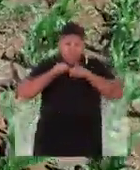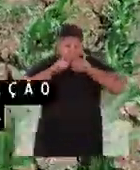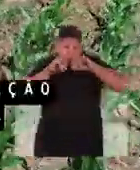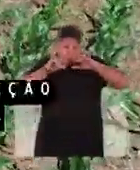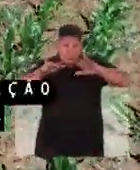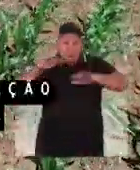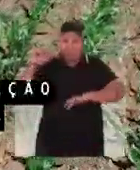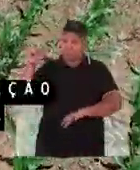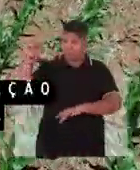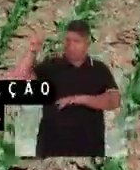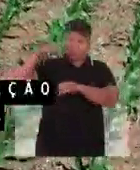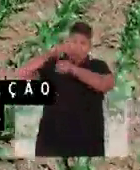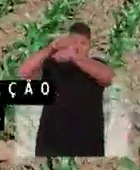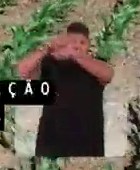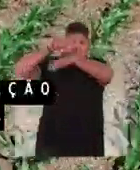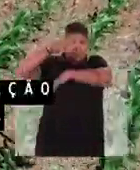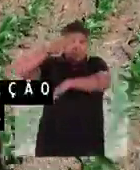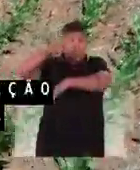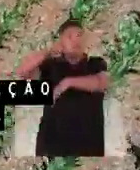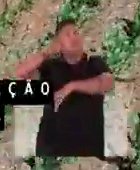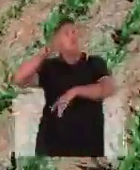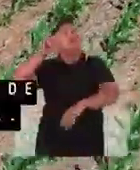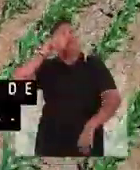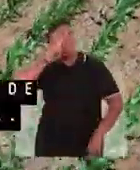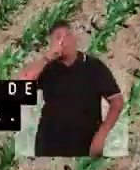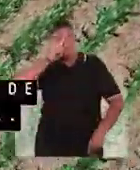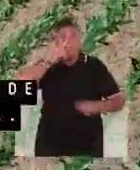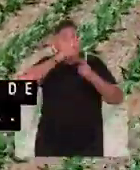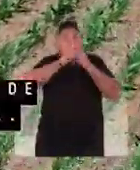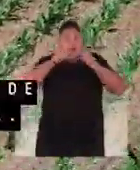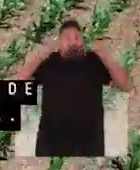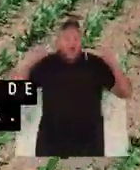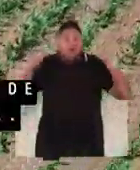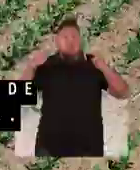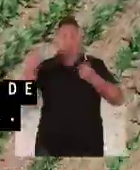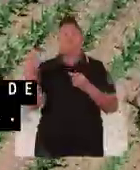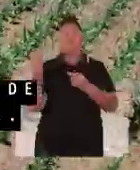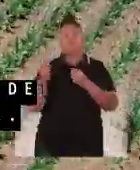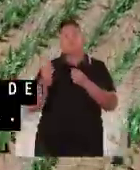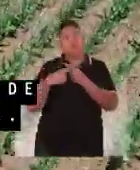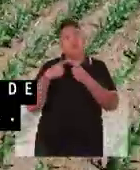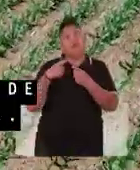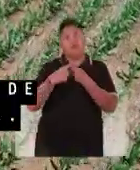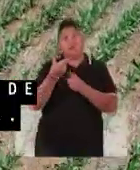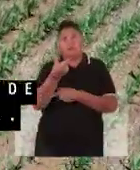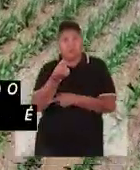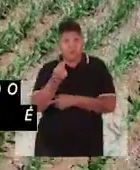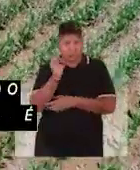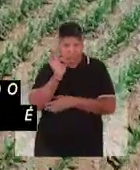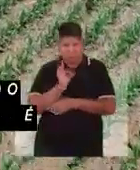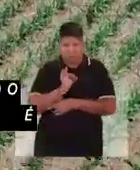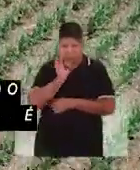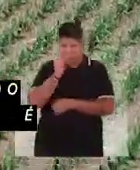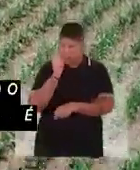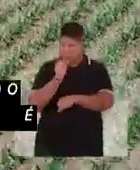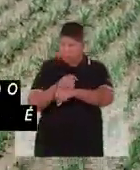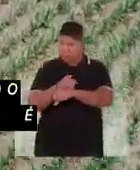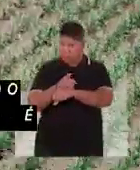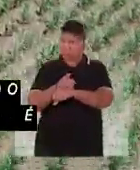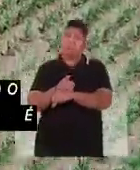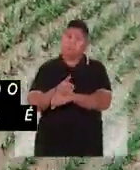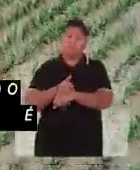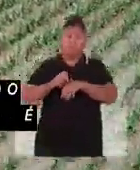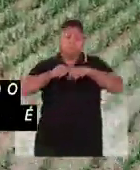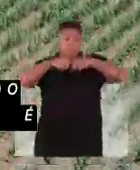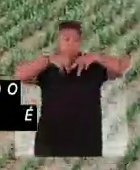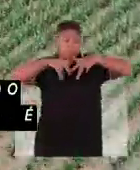E quando a pulverização é aérea realizada por aviões, o risco de intoxicação aumenta. Isso porque 20%